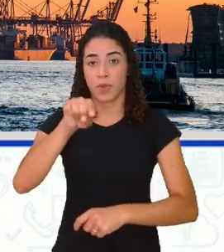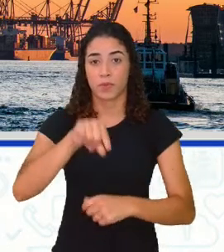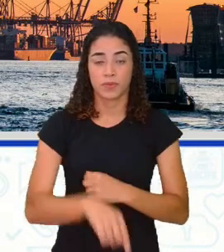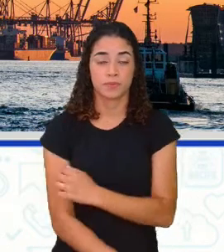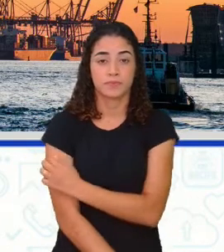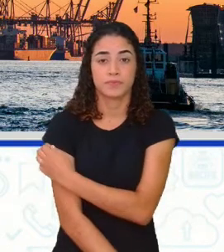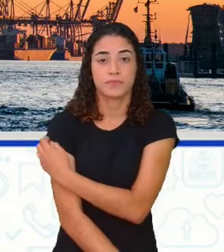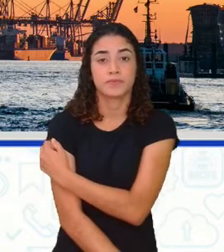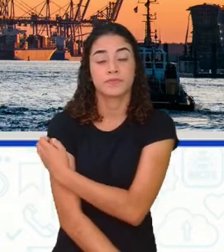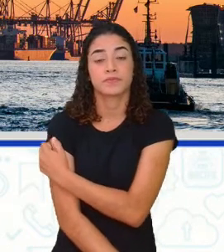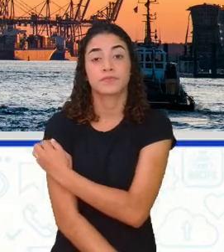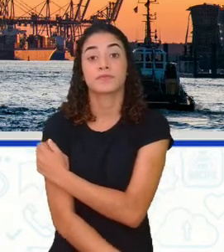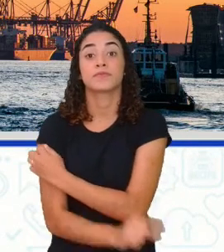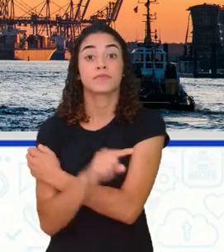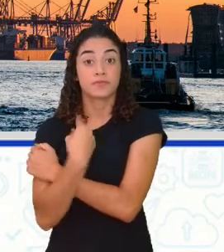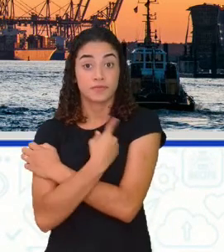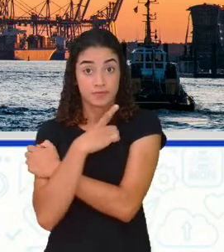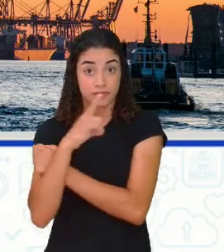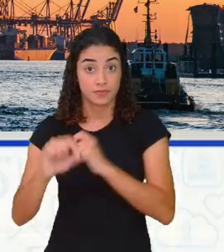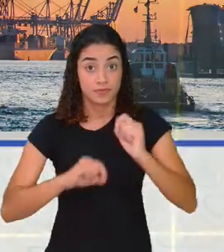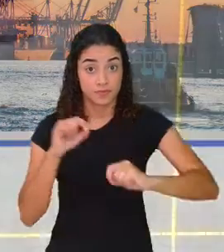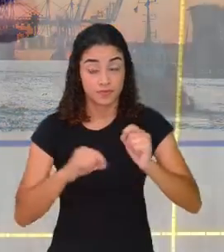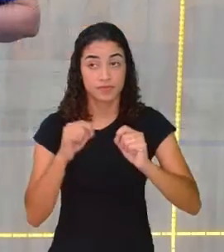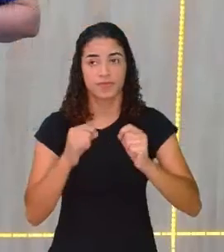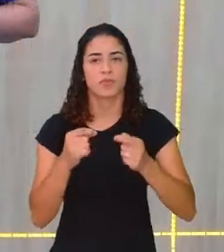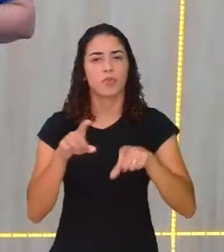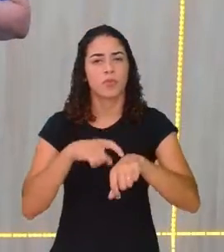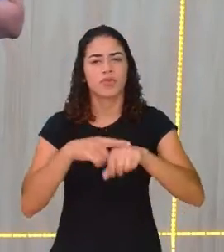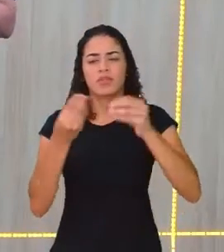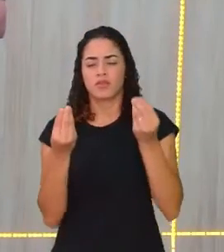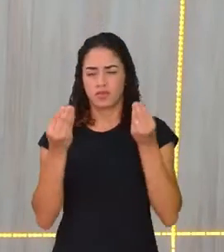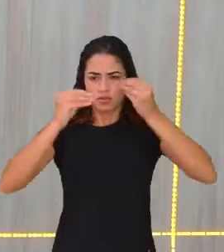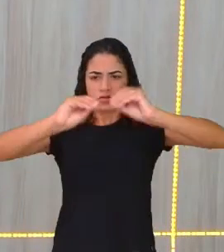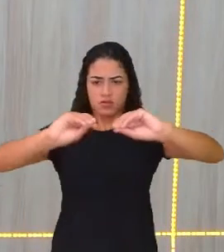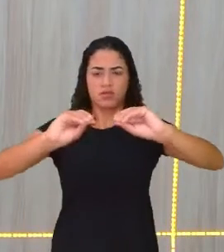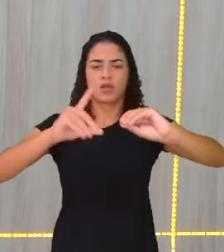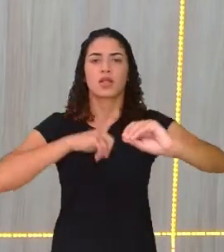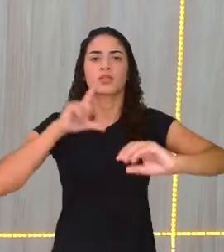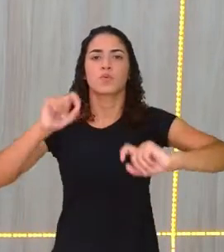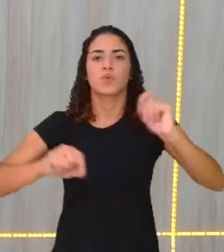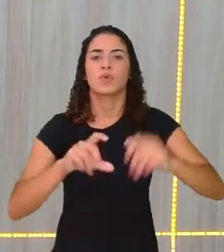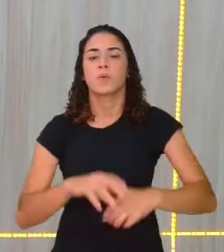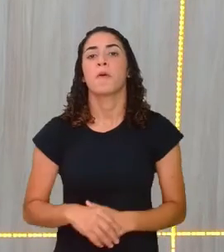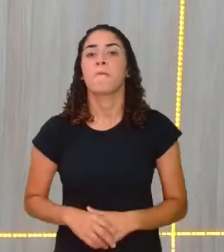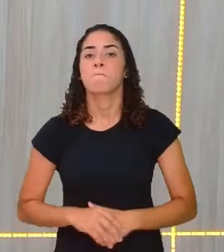aí, não é, quando ela coloca nesse verso, nós temos aí, não é,